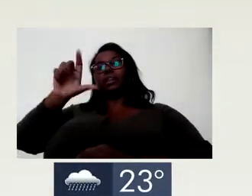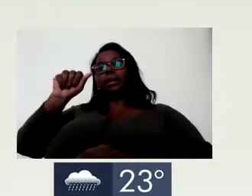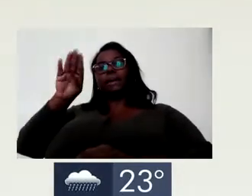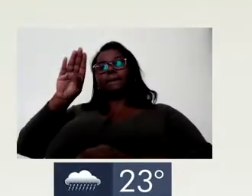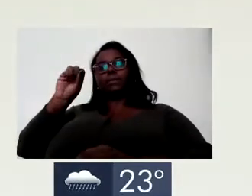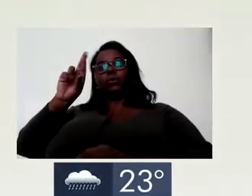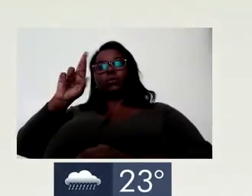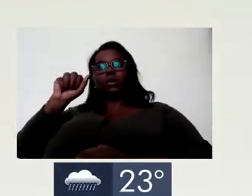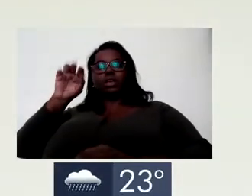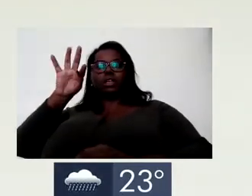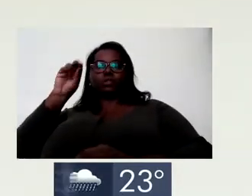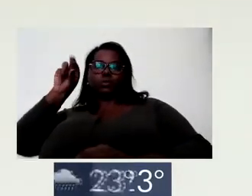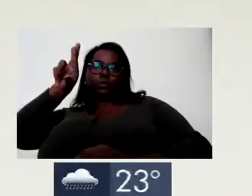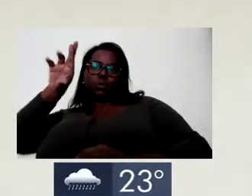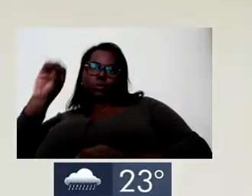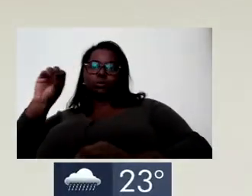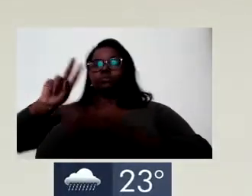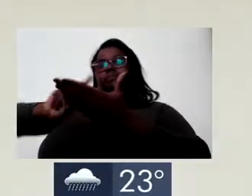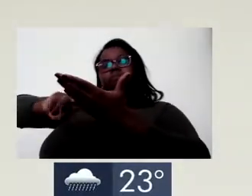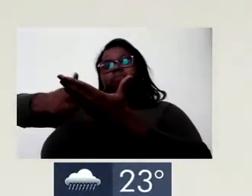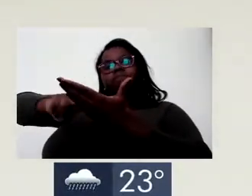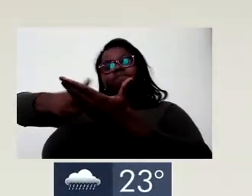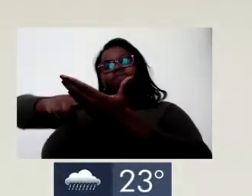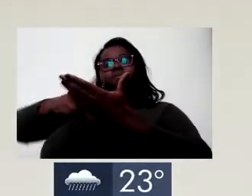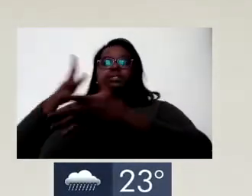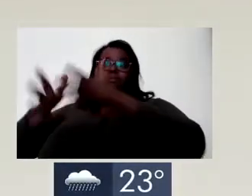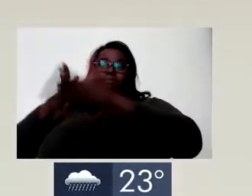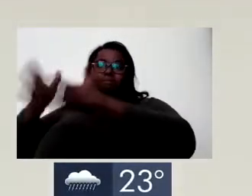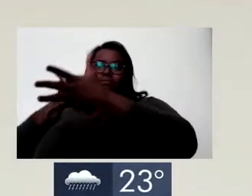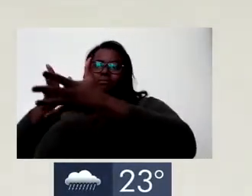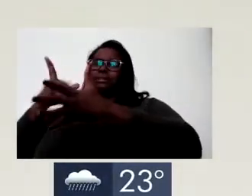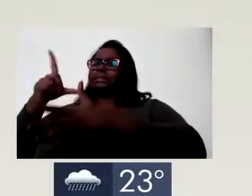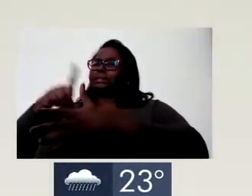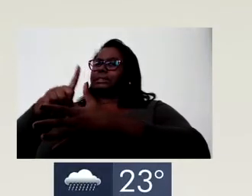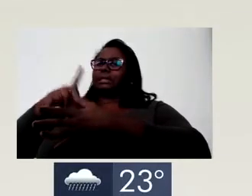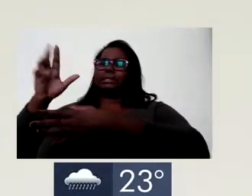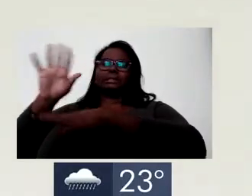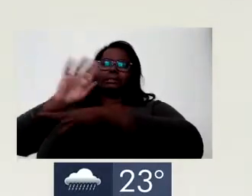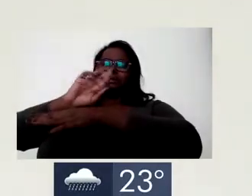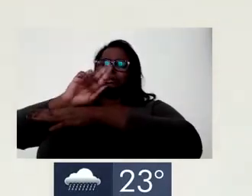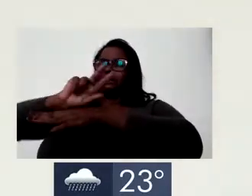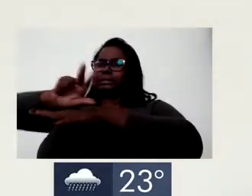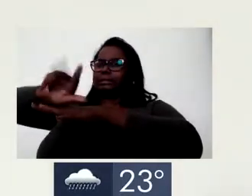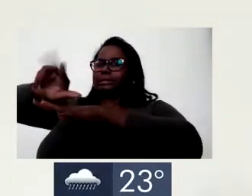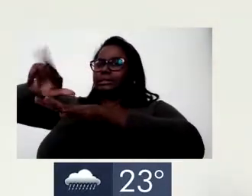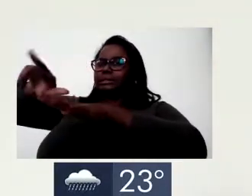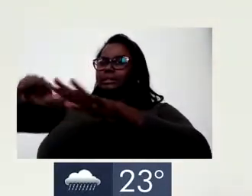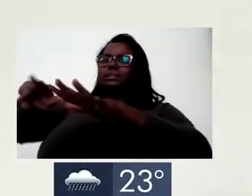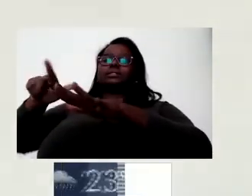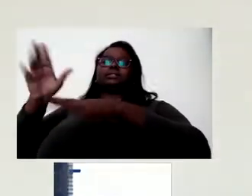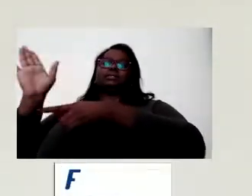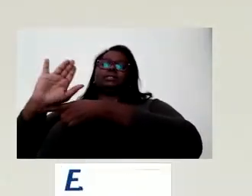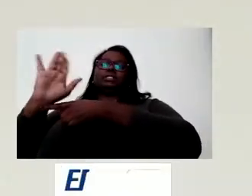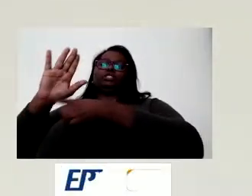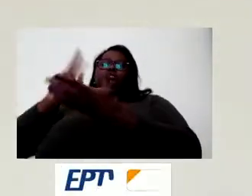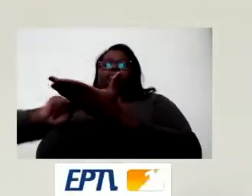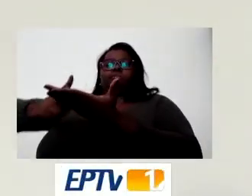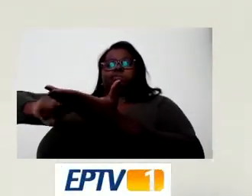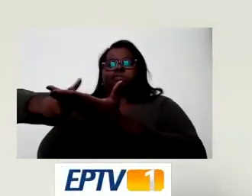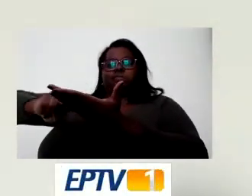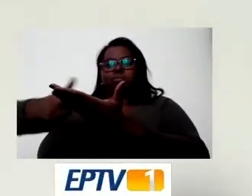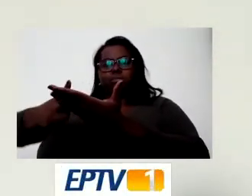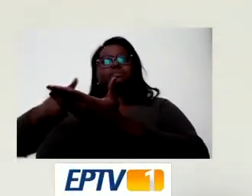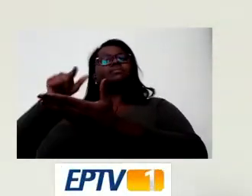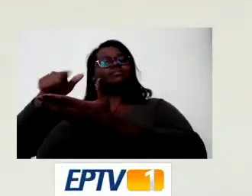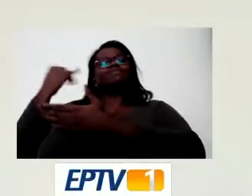UFSCar, que traduz os vídeos para a língua de sinais. Diz que é grande a repercussão do conteúdo, neste momento em que a informação é tão